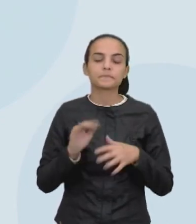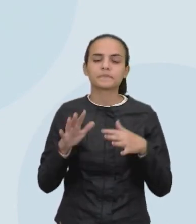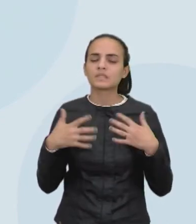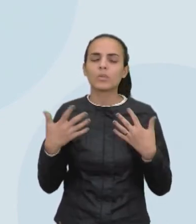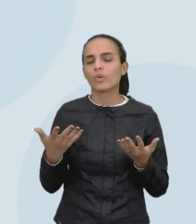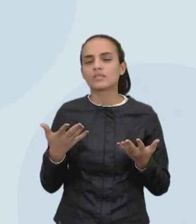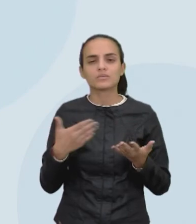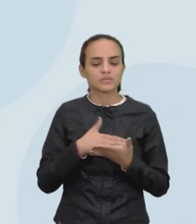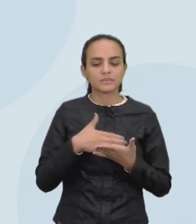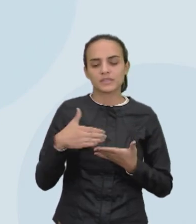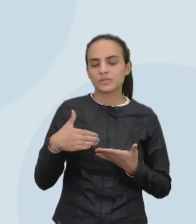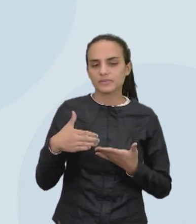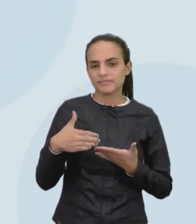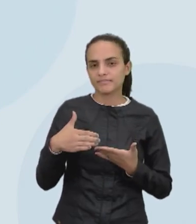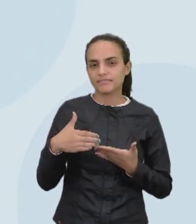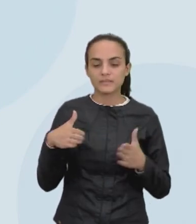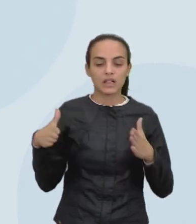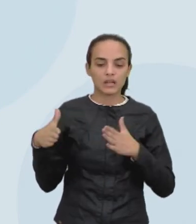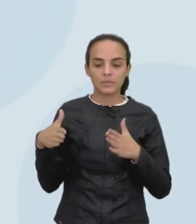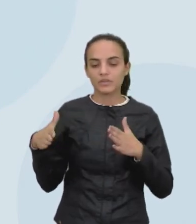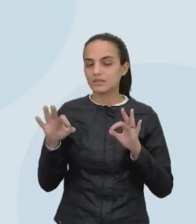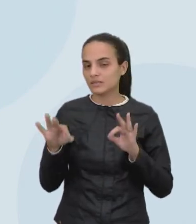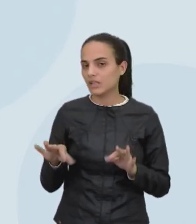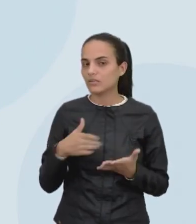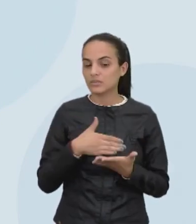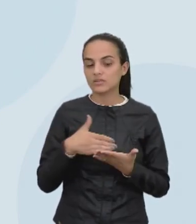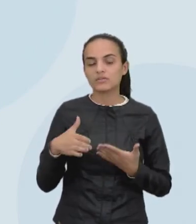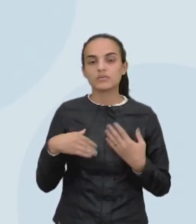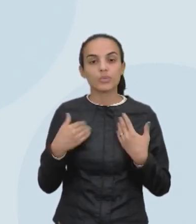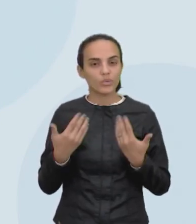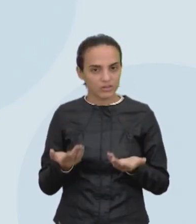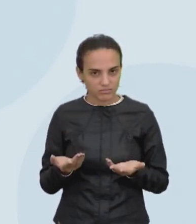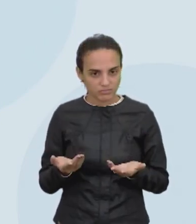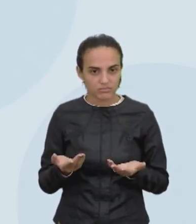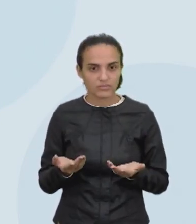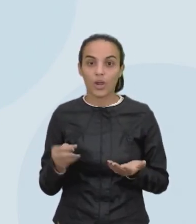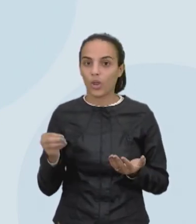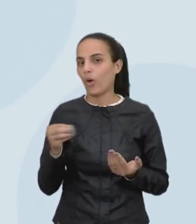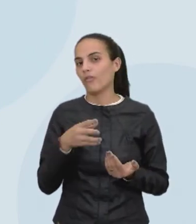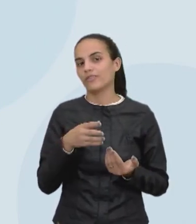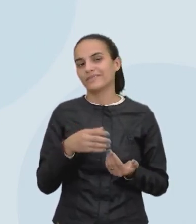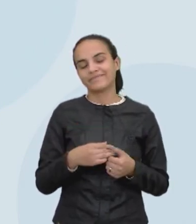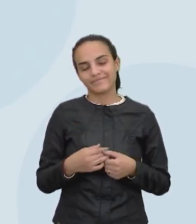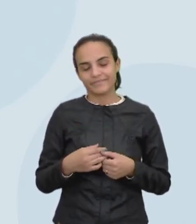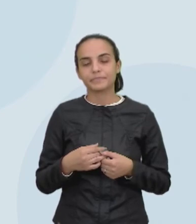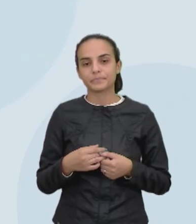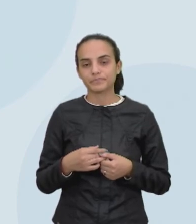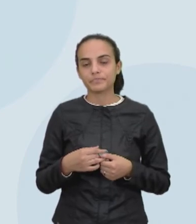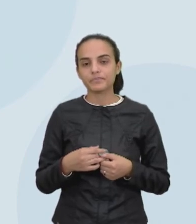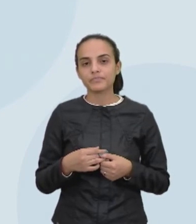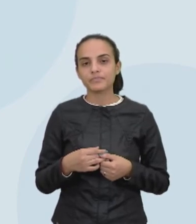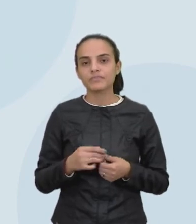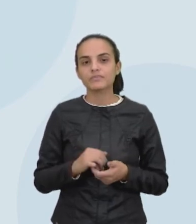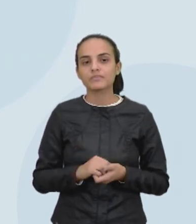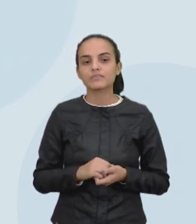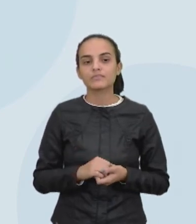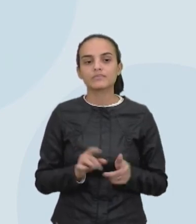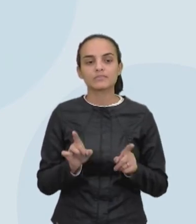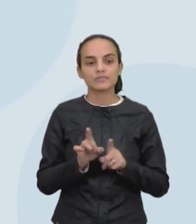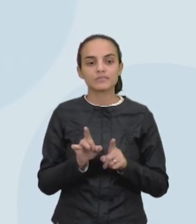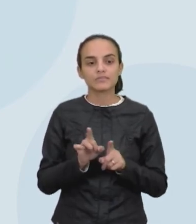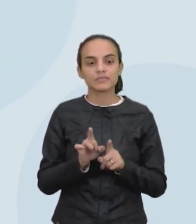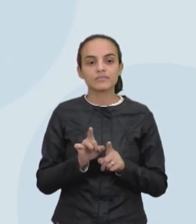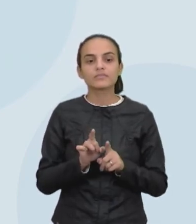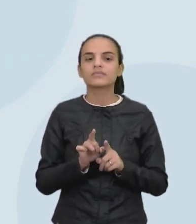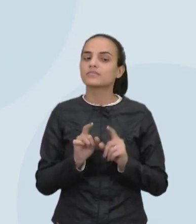Quando que iniciou essa época, né, essa era, essa nova era do antropoceno. E aí, né,